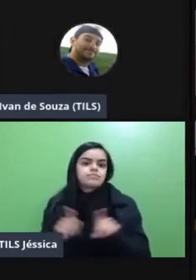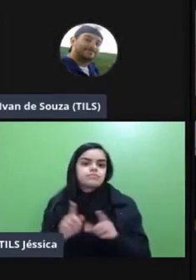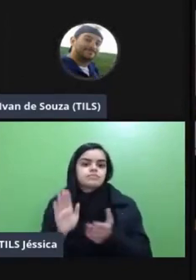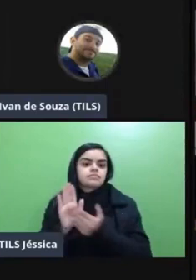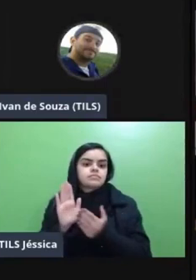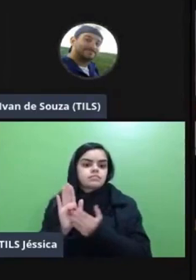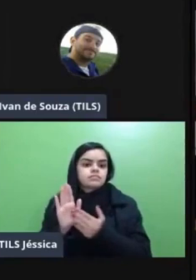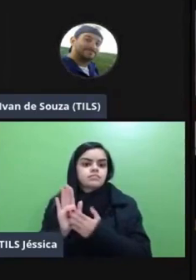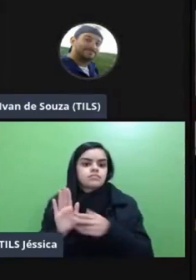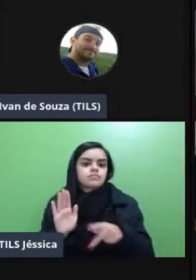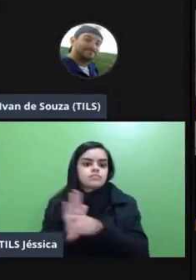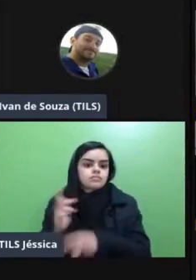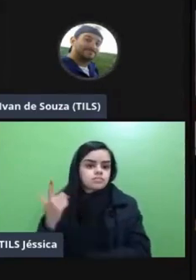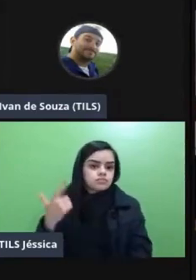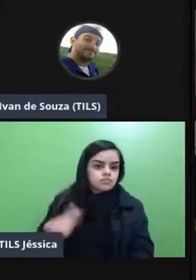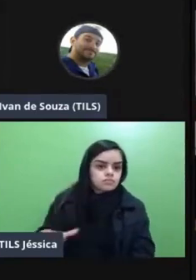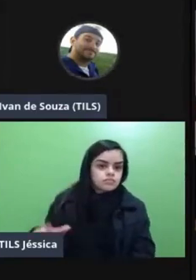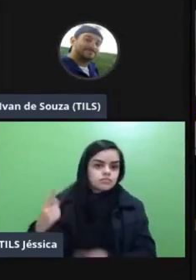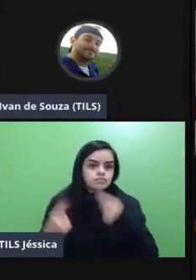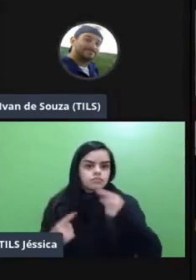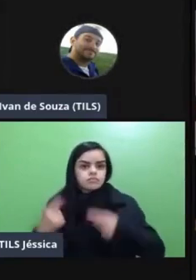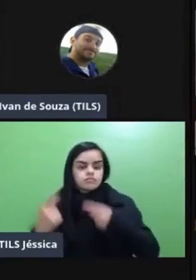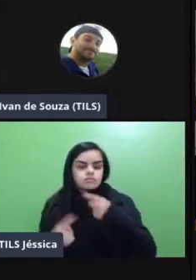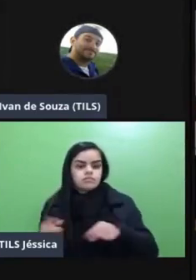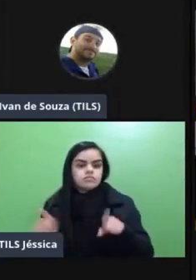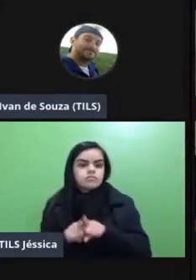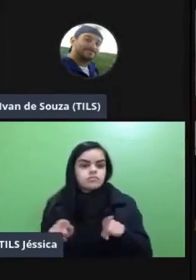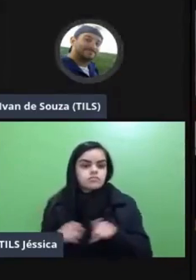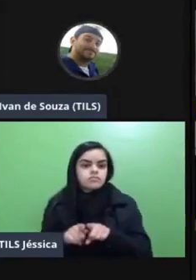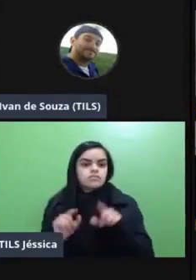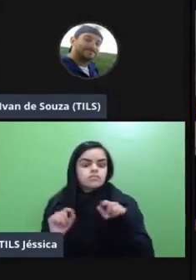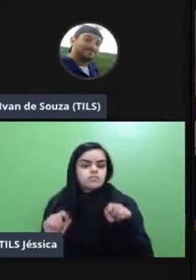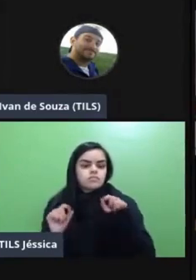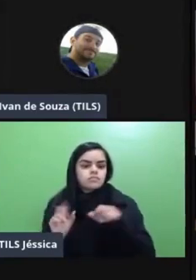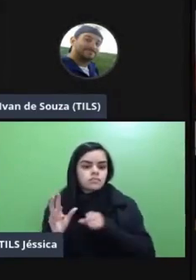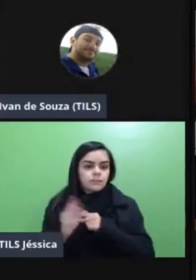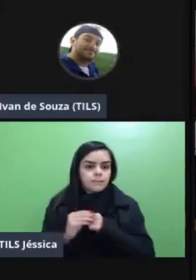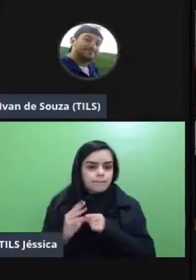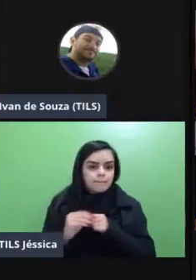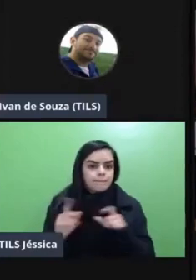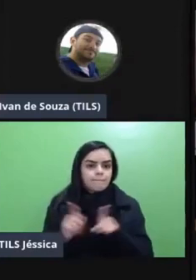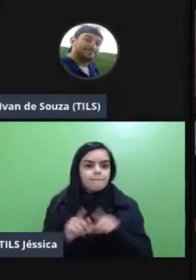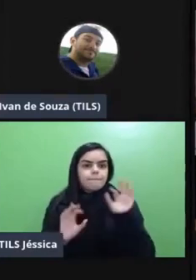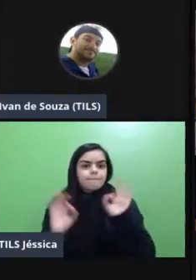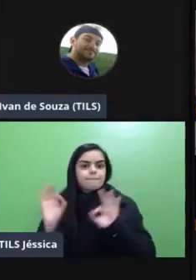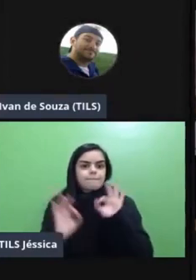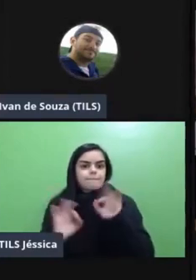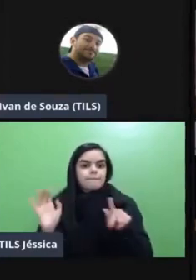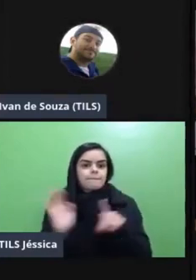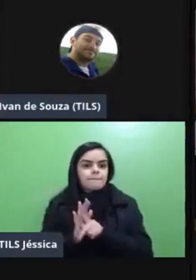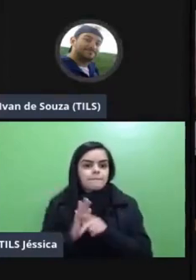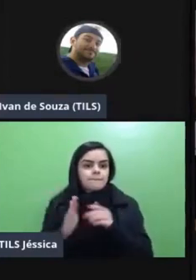síncrono novamente para uma discussão para debater esse esse conhecimento construído durante esse